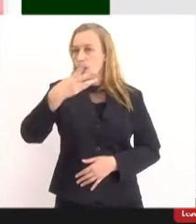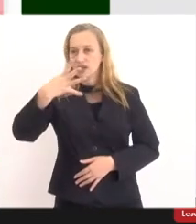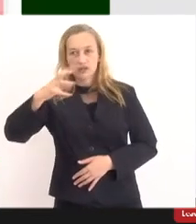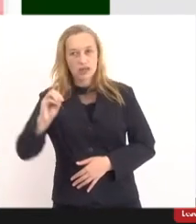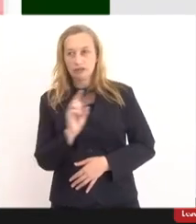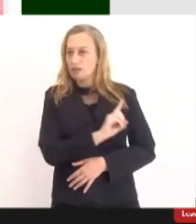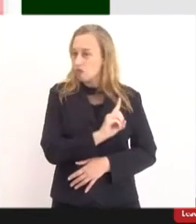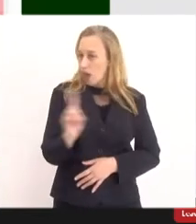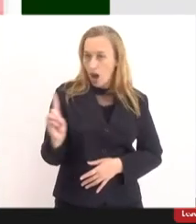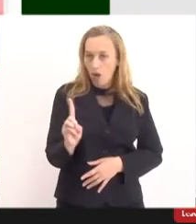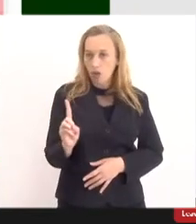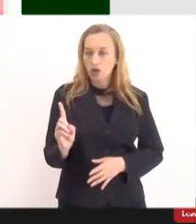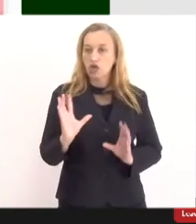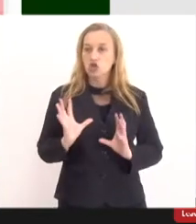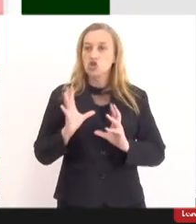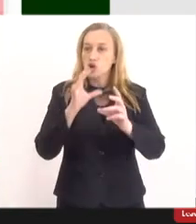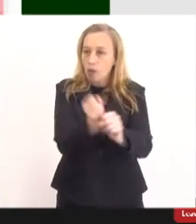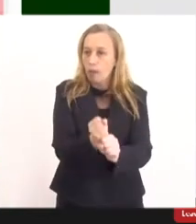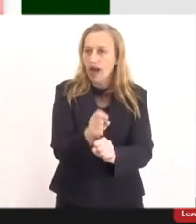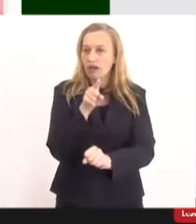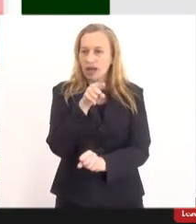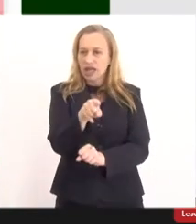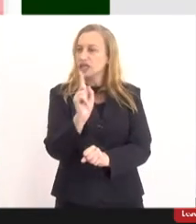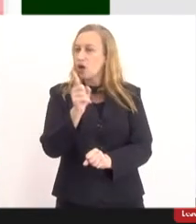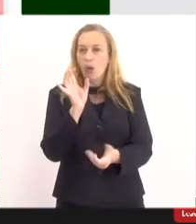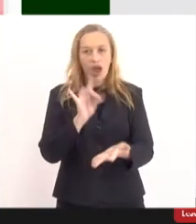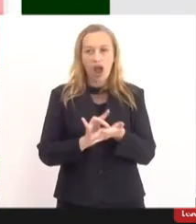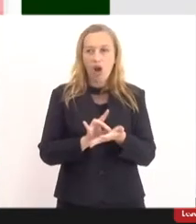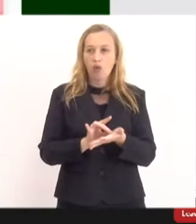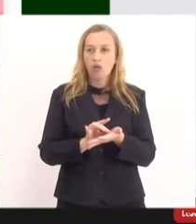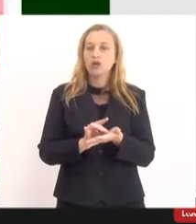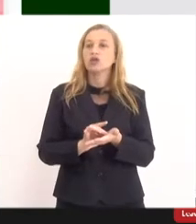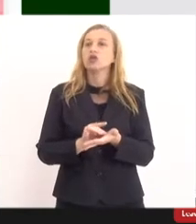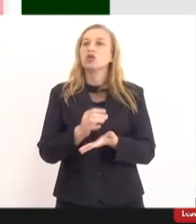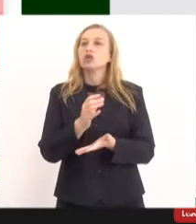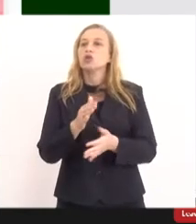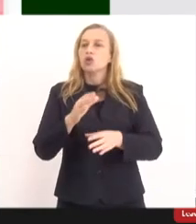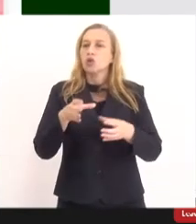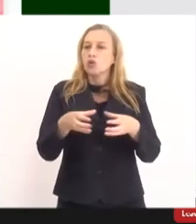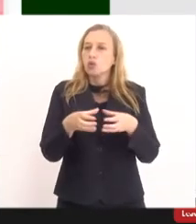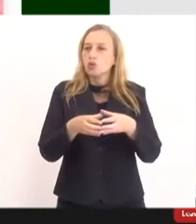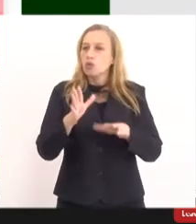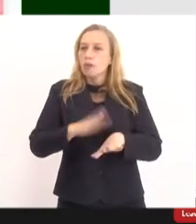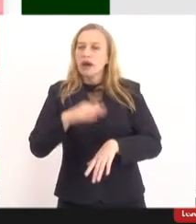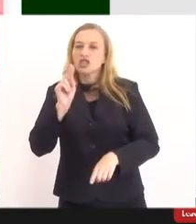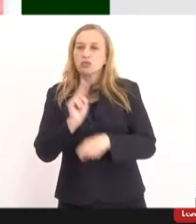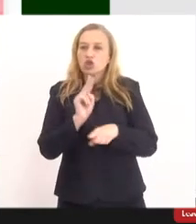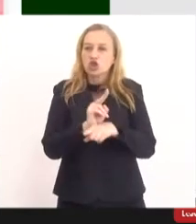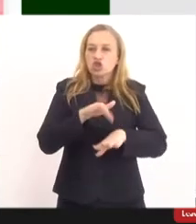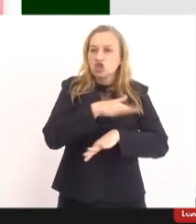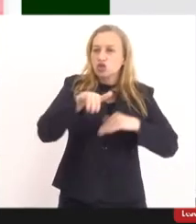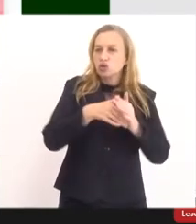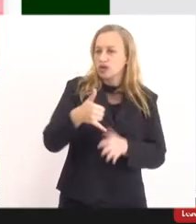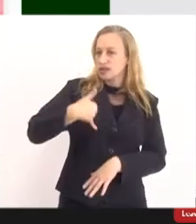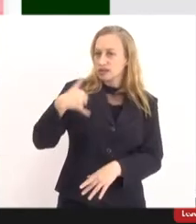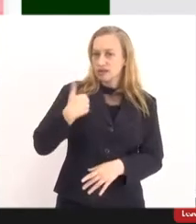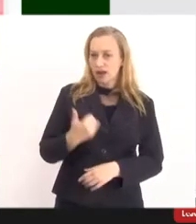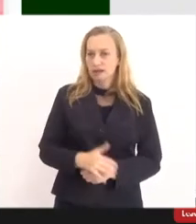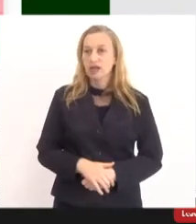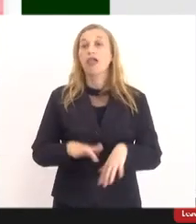inflaram o número para 1.400, isso não é real. É o grupo mais protegido de todas as faixas etárias.